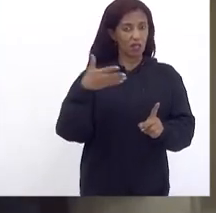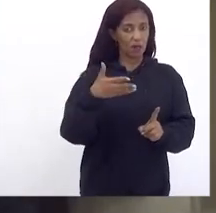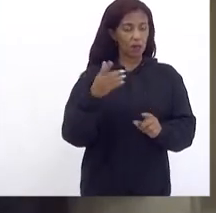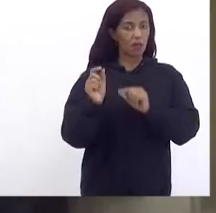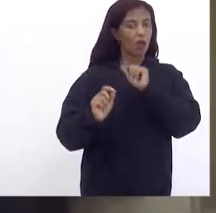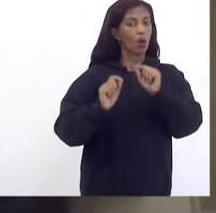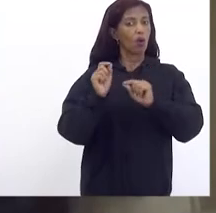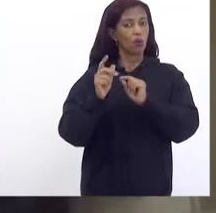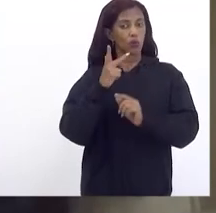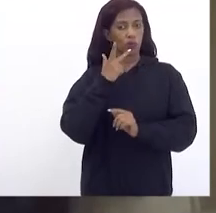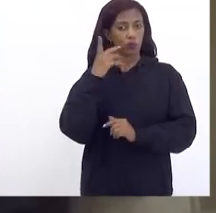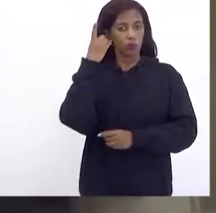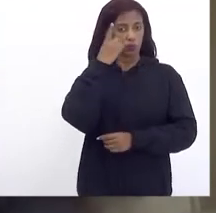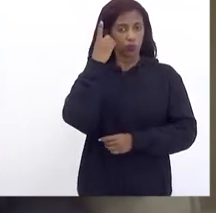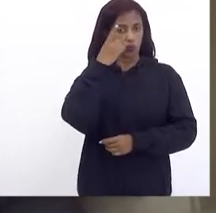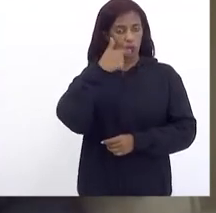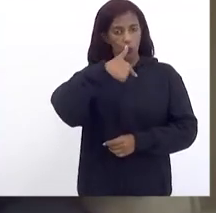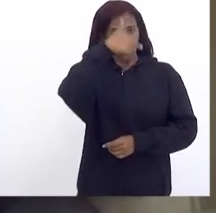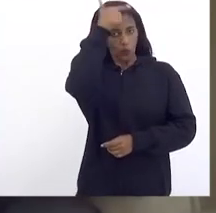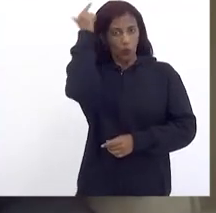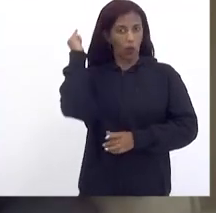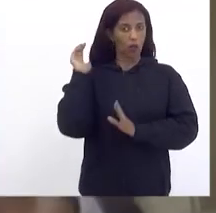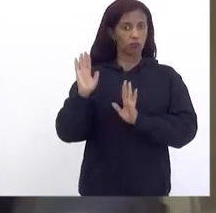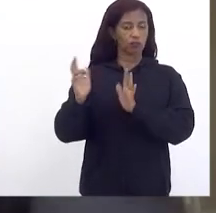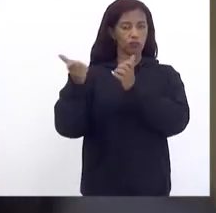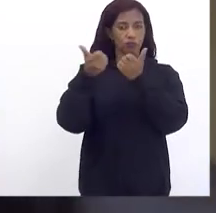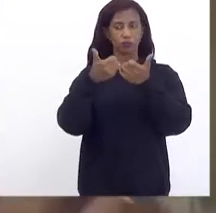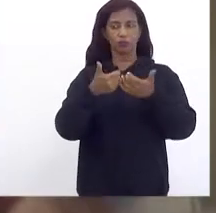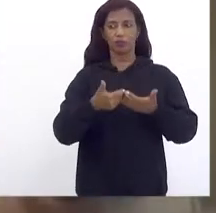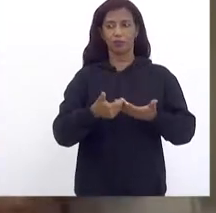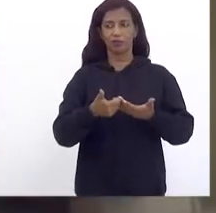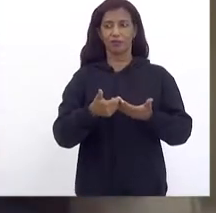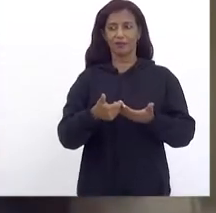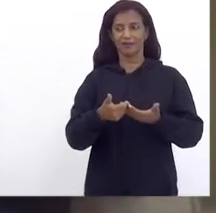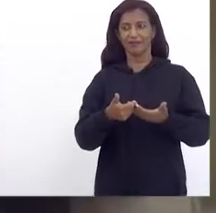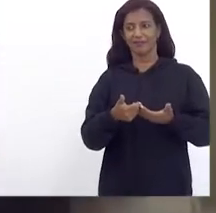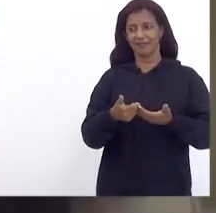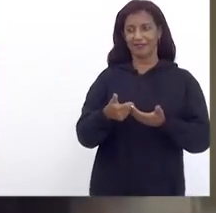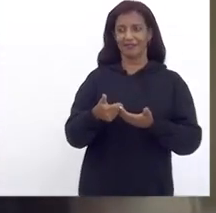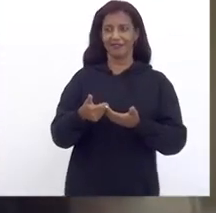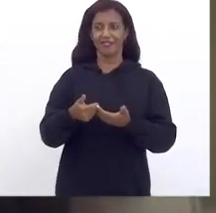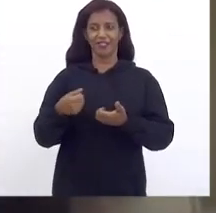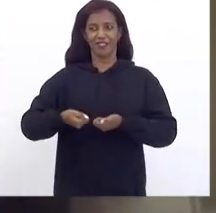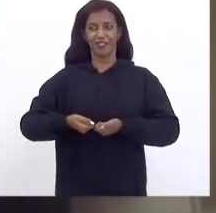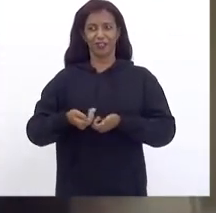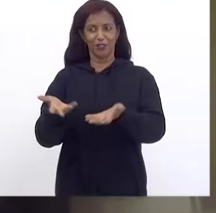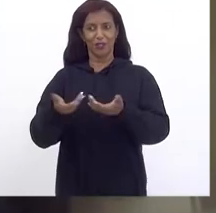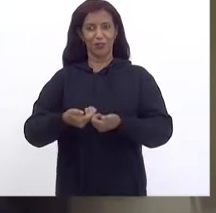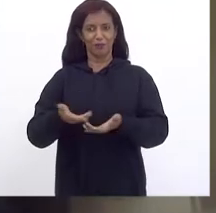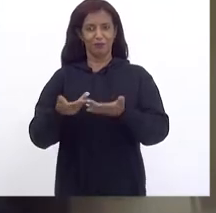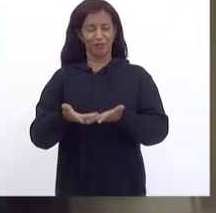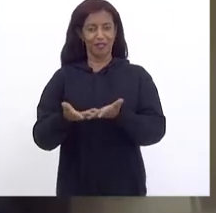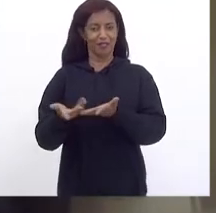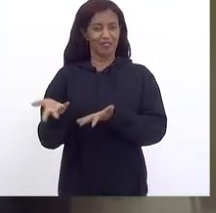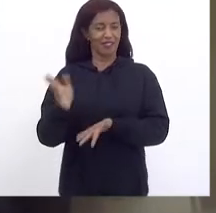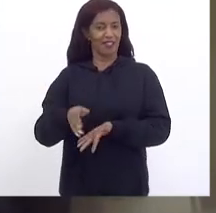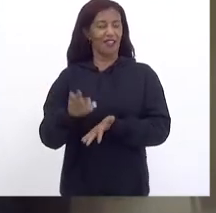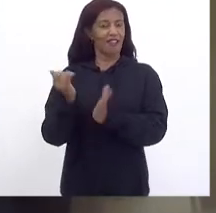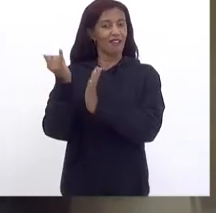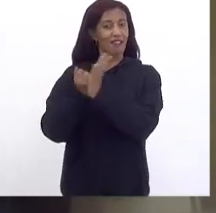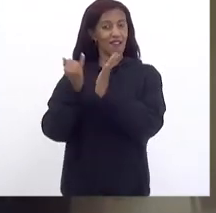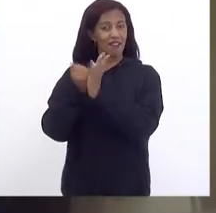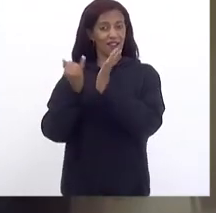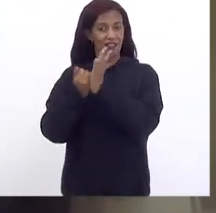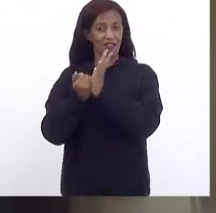o Deputado Luiz Paulo Falou A gente não pode esquecer Que despesa É fixa Receita